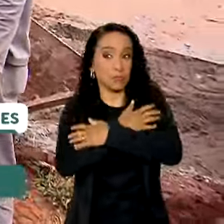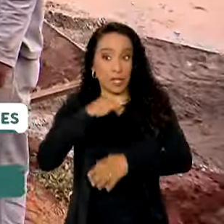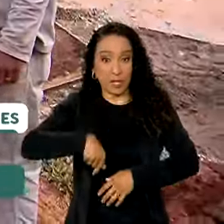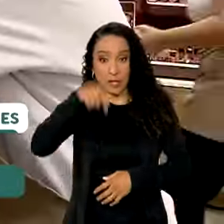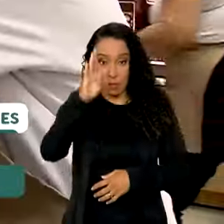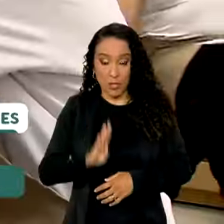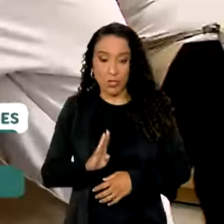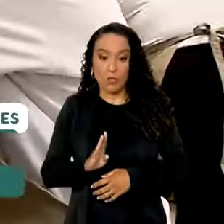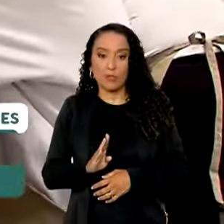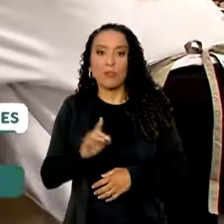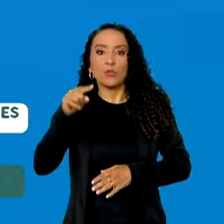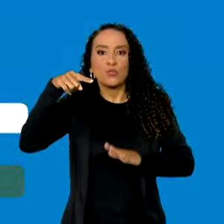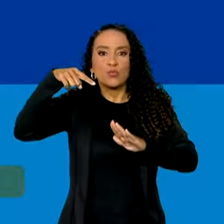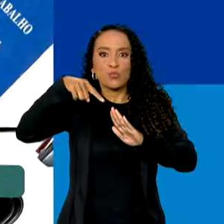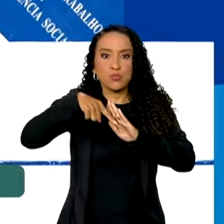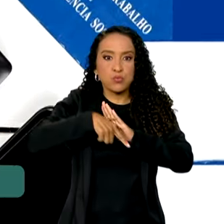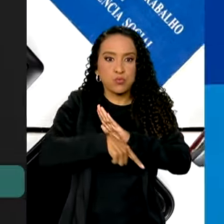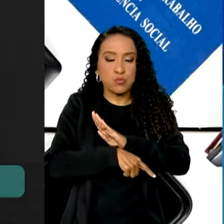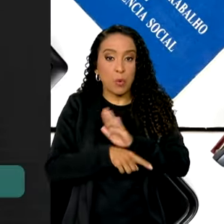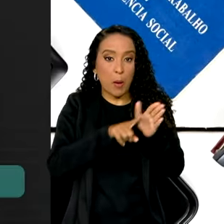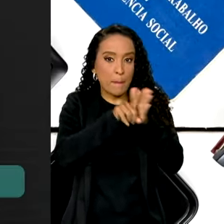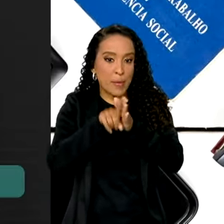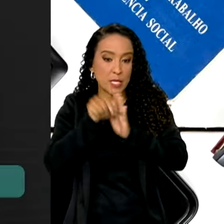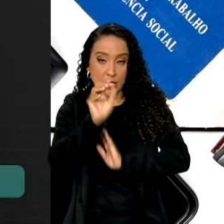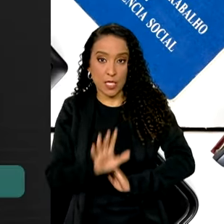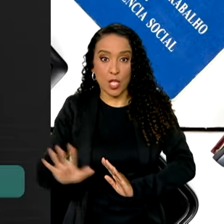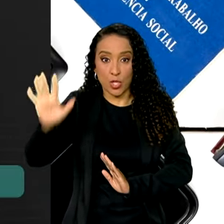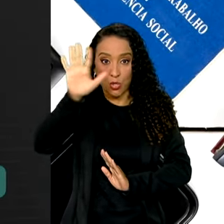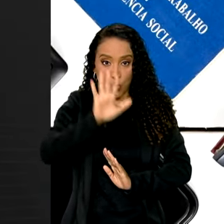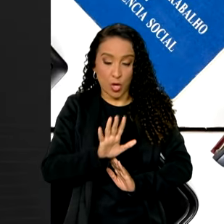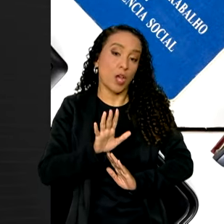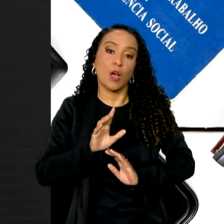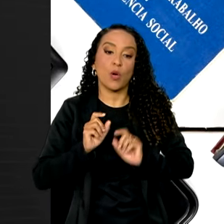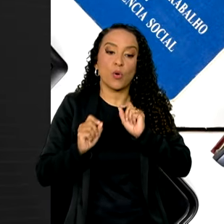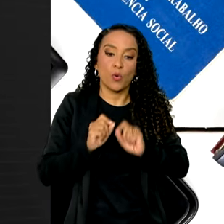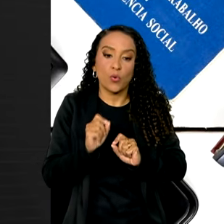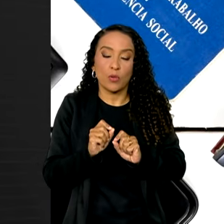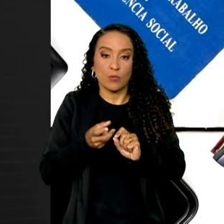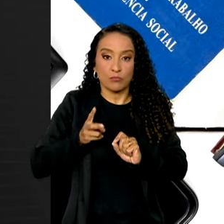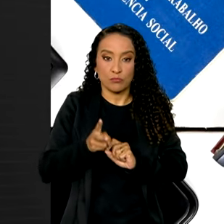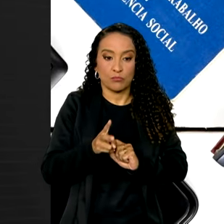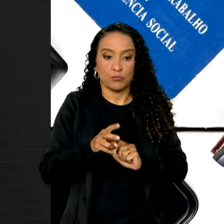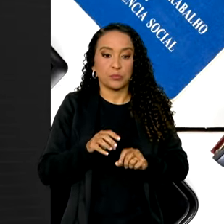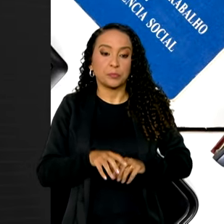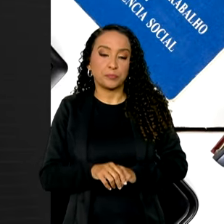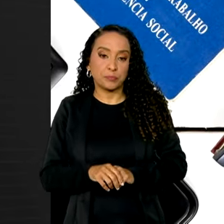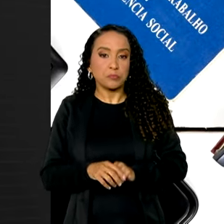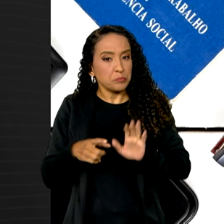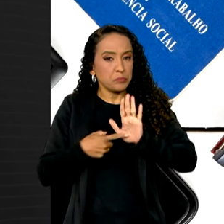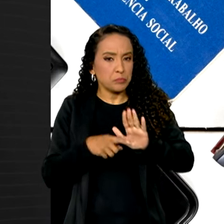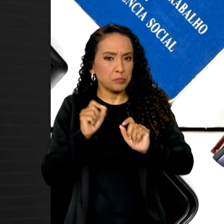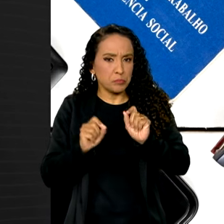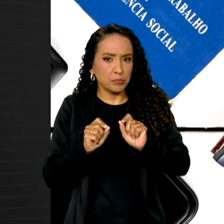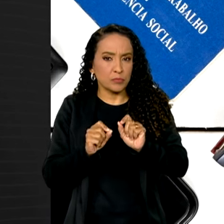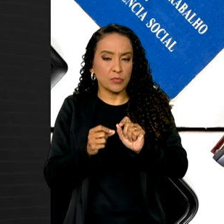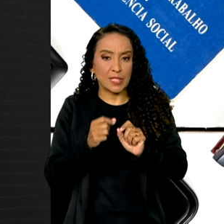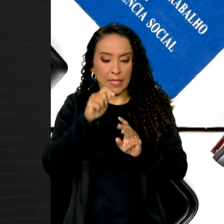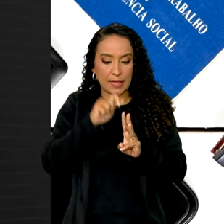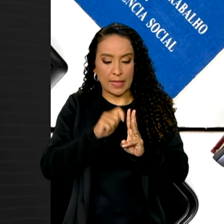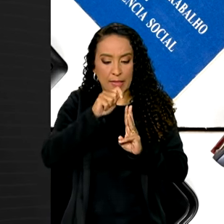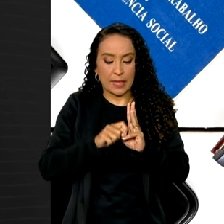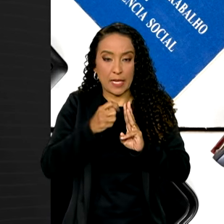no Brasil voltou a cair. A pesquisa nacional por amostra de domicílios contínua do IBGE revela que no último